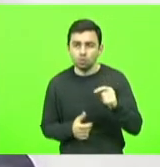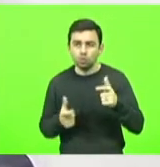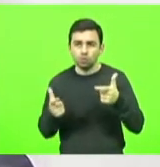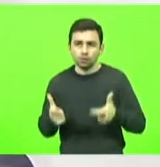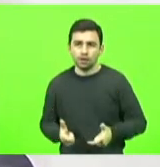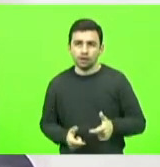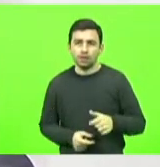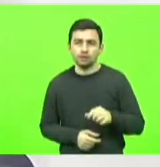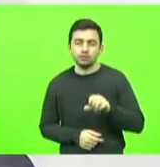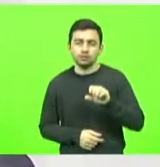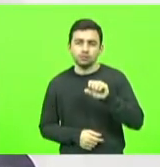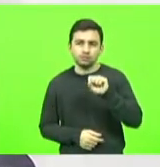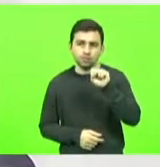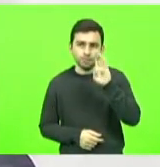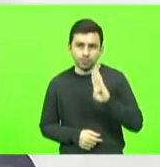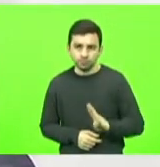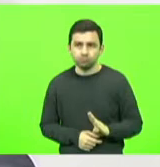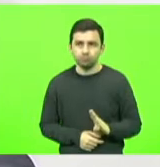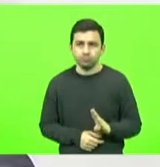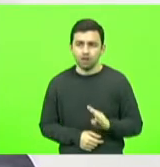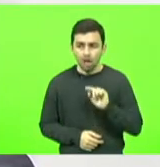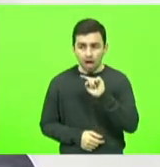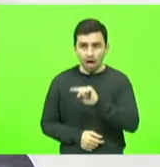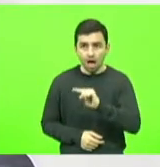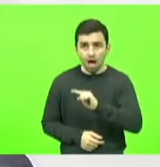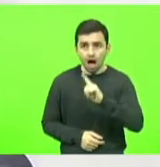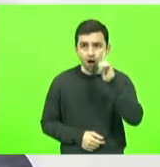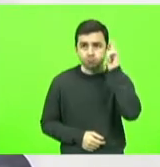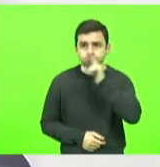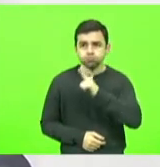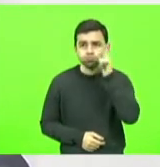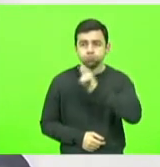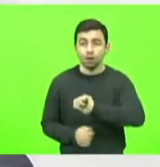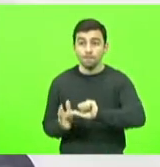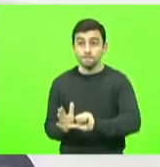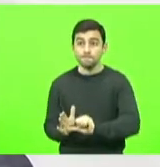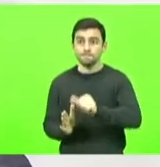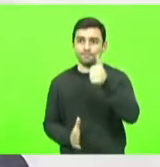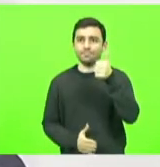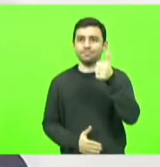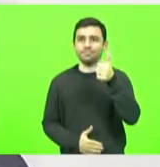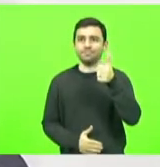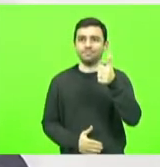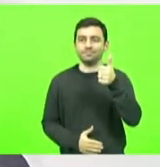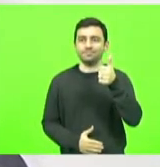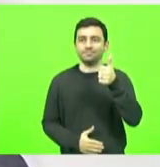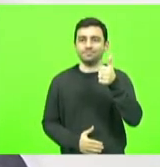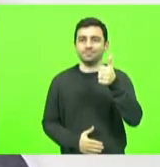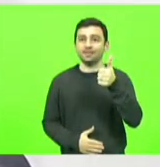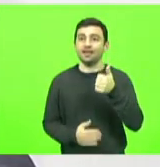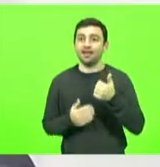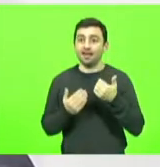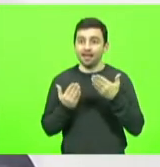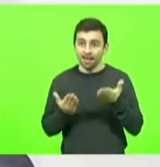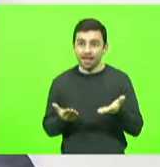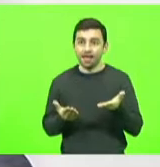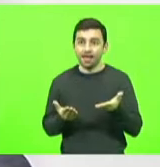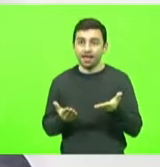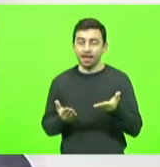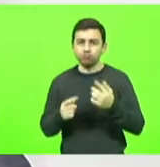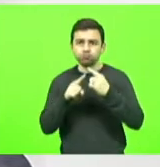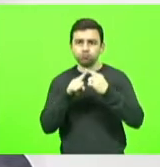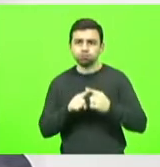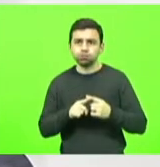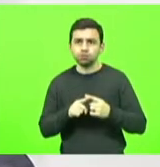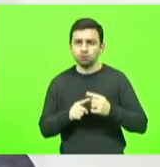conquistou o primeiro lugar no concurso nacional